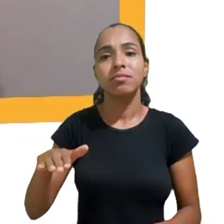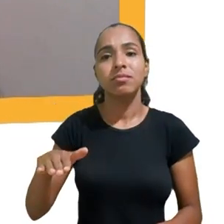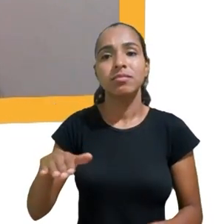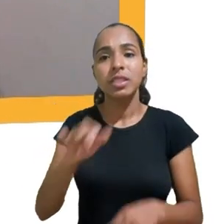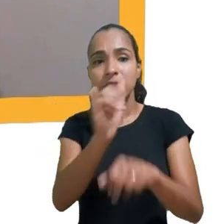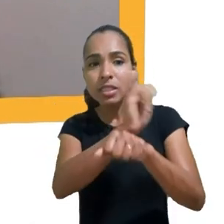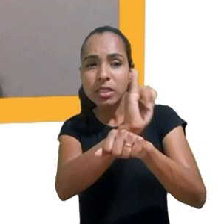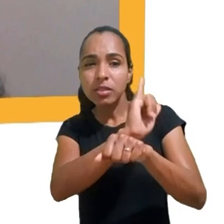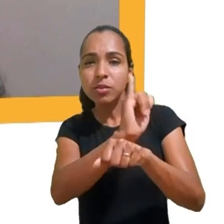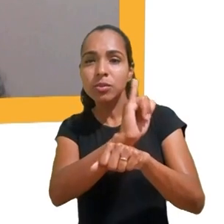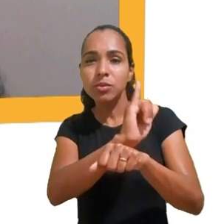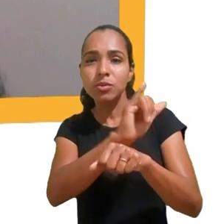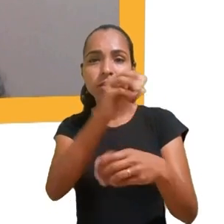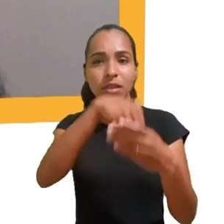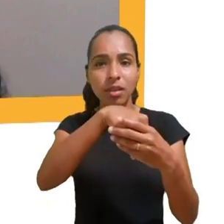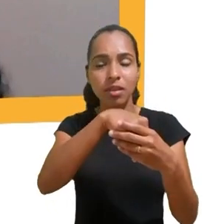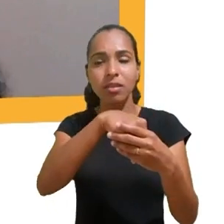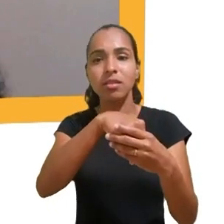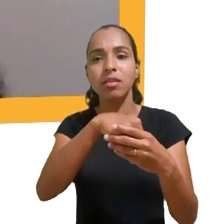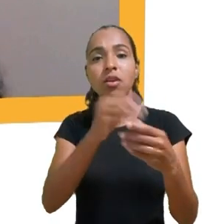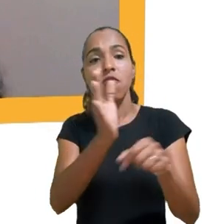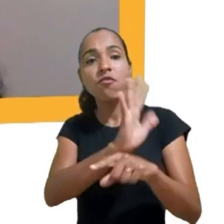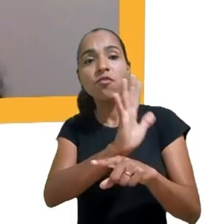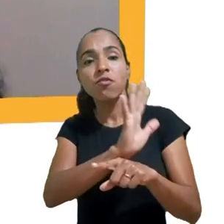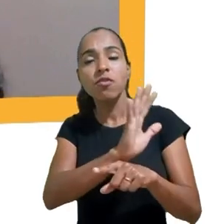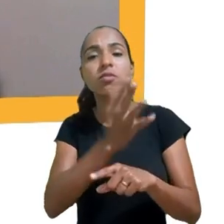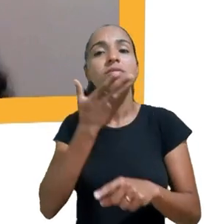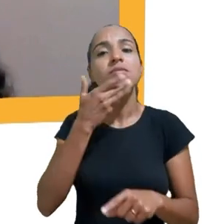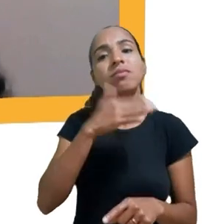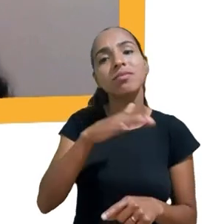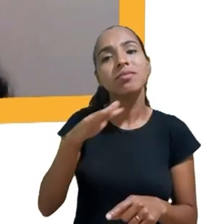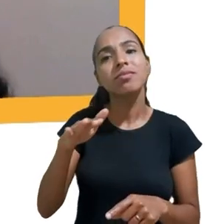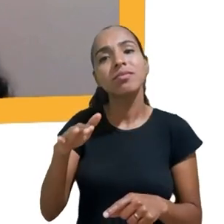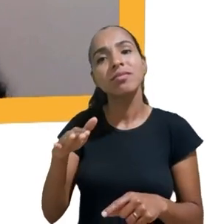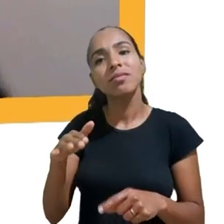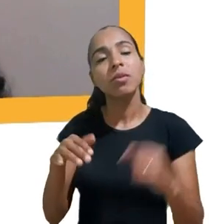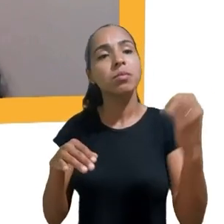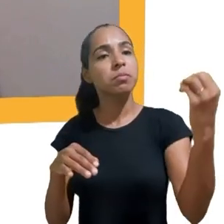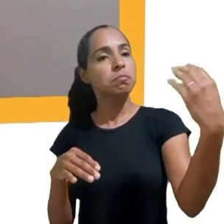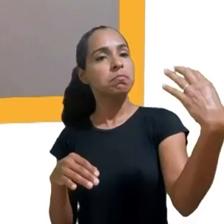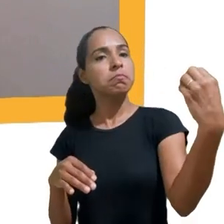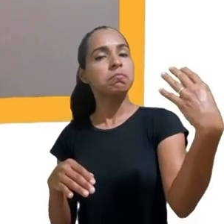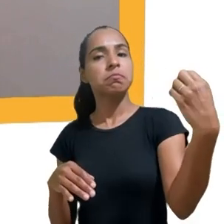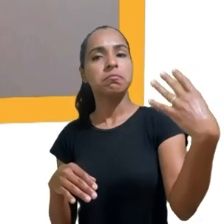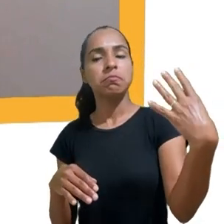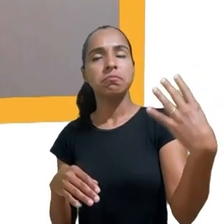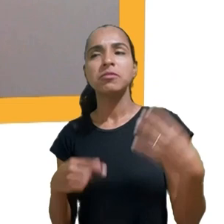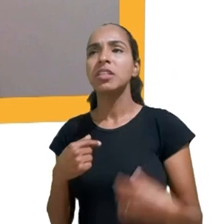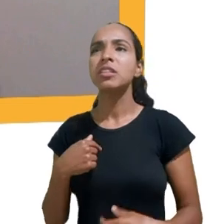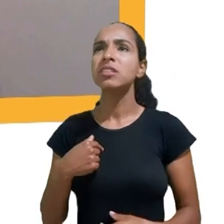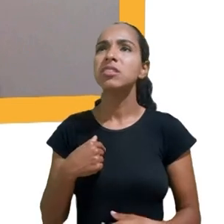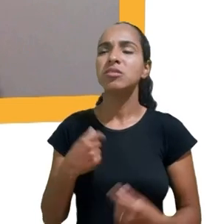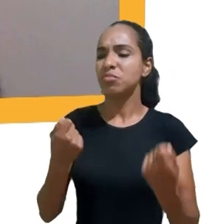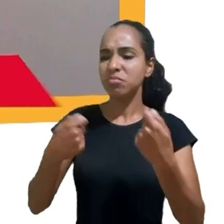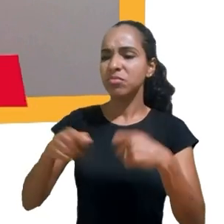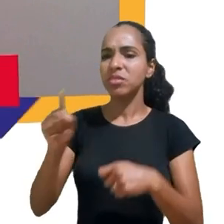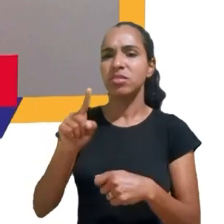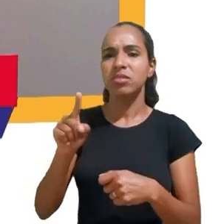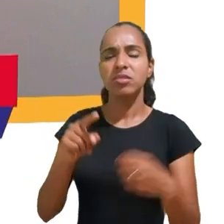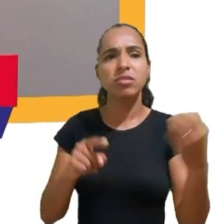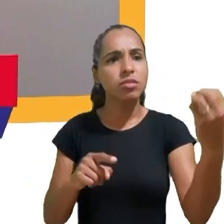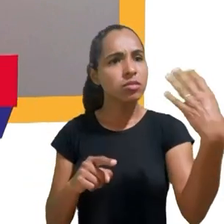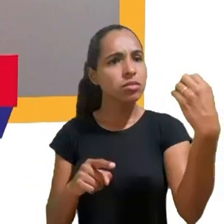a quererem ter coisas que muitas das vezes não tinham necessidade. Por exemplo, a gente,